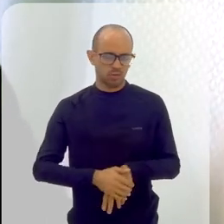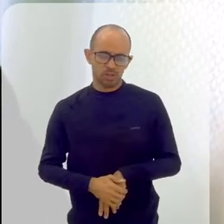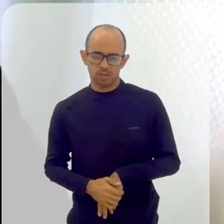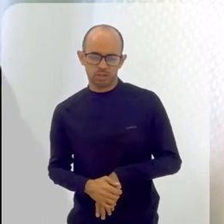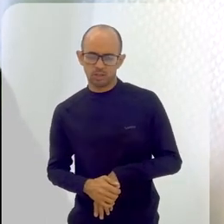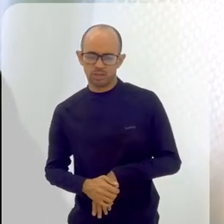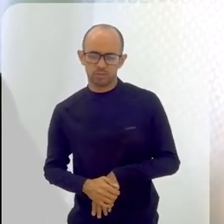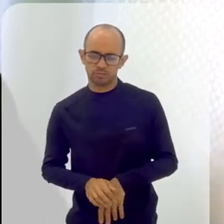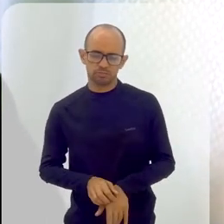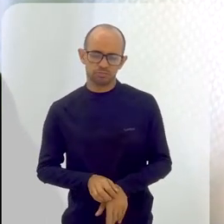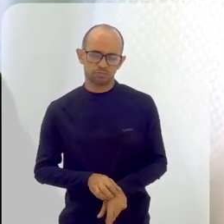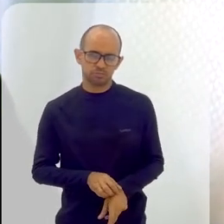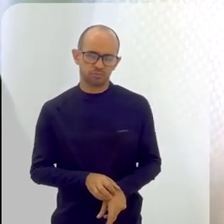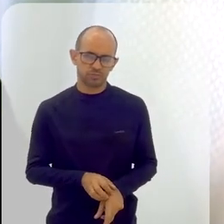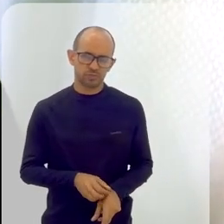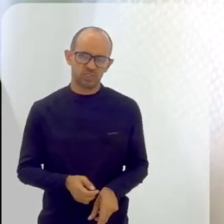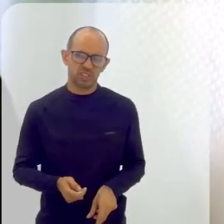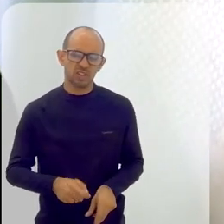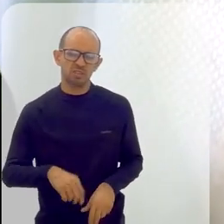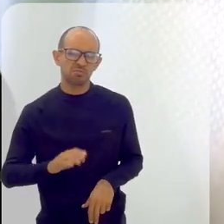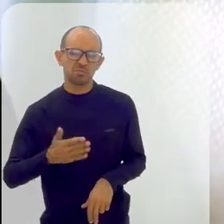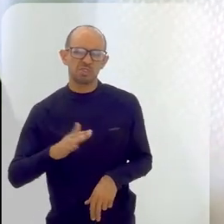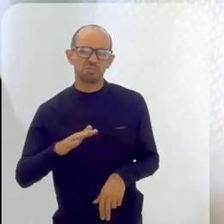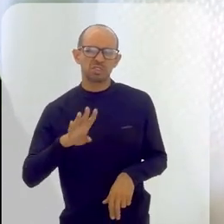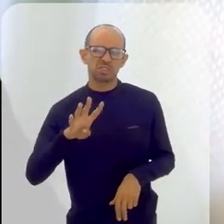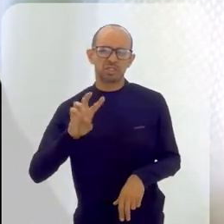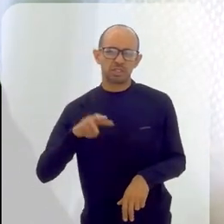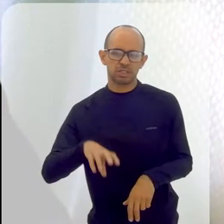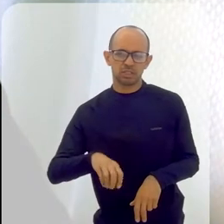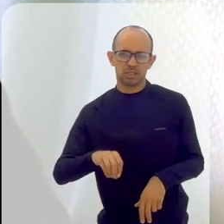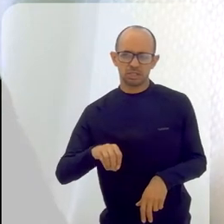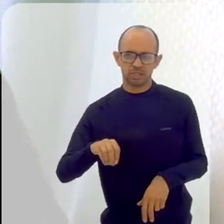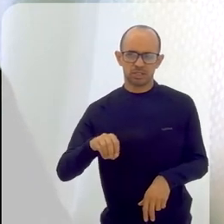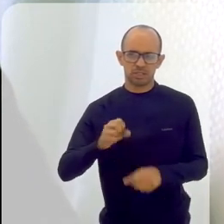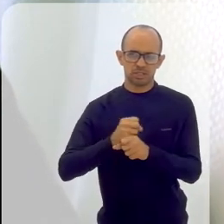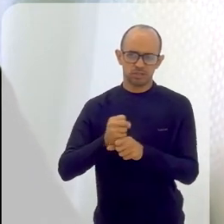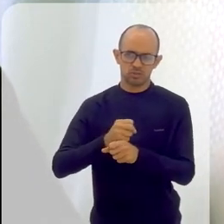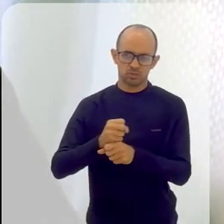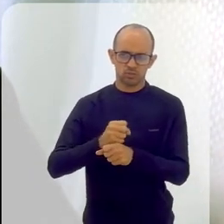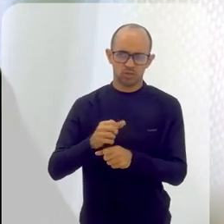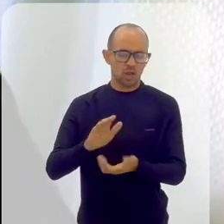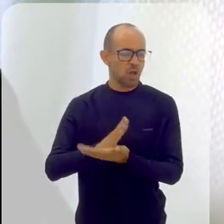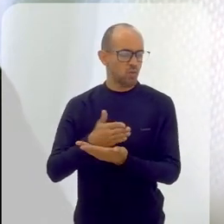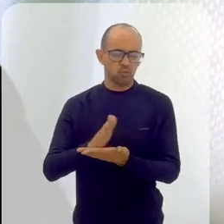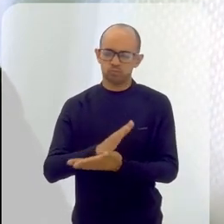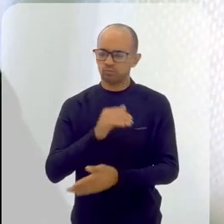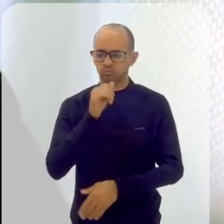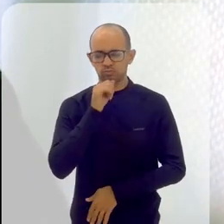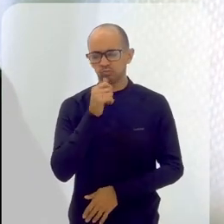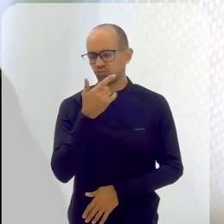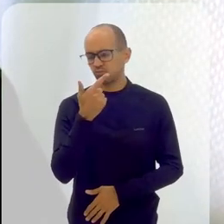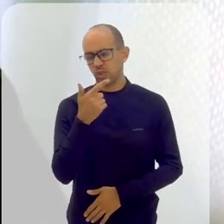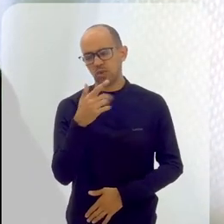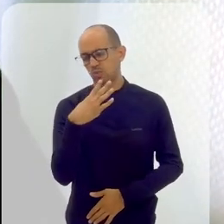um pouco mais de 30 anos, muitos artistas ainda desconhecem.